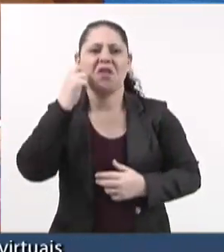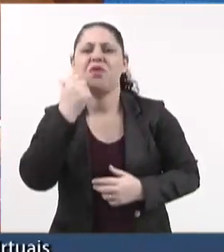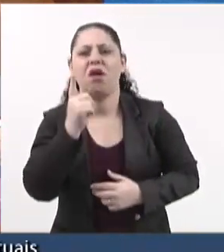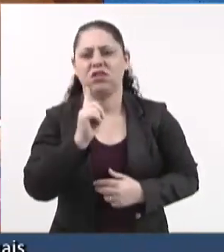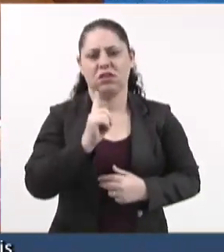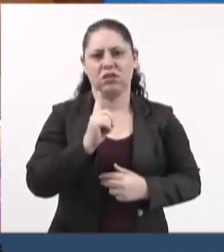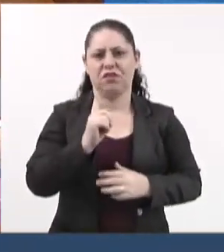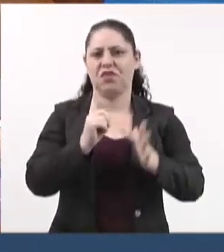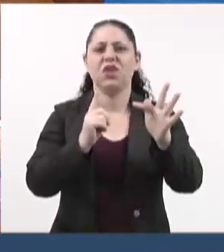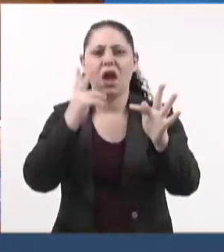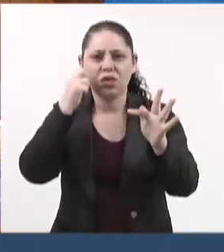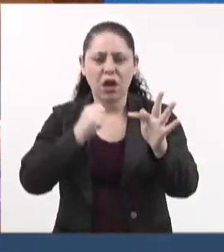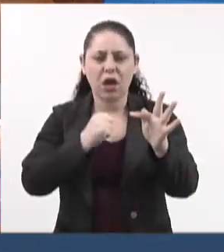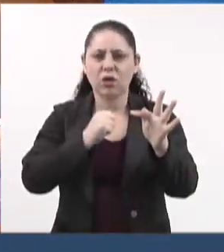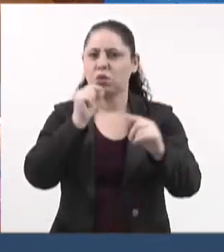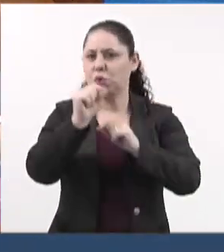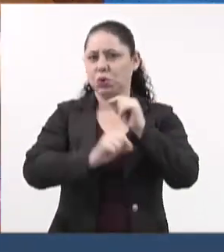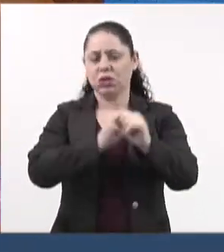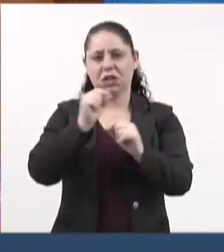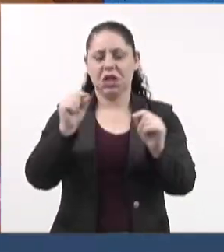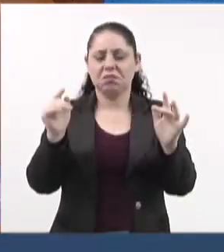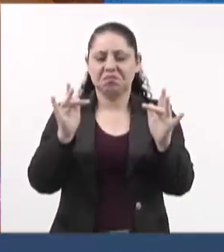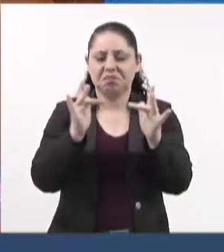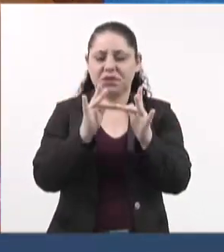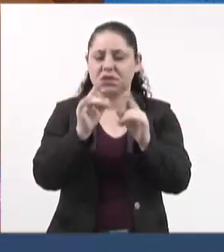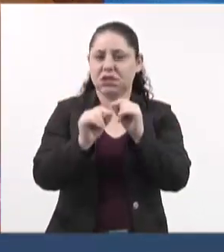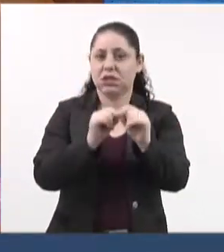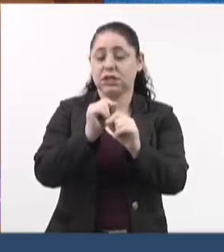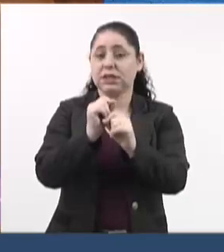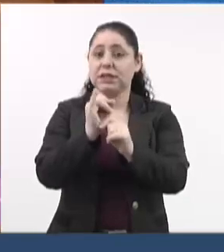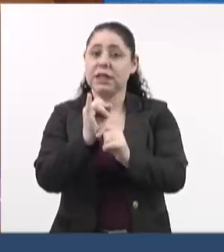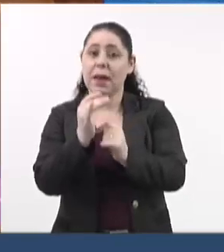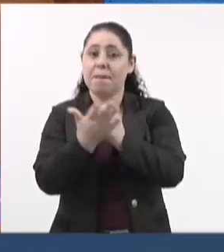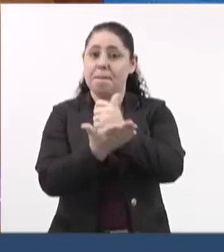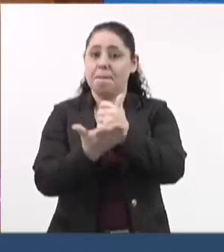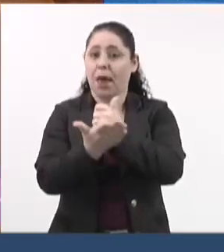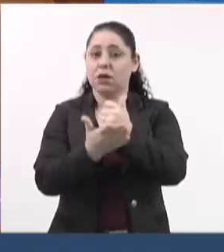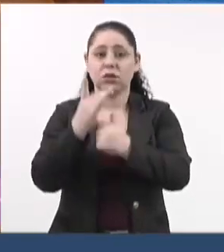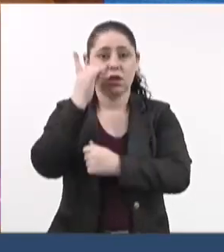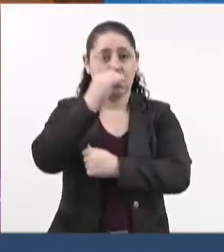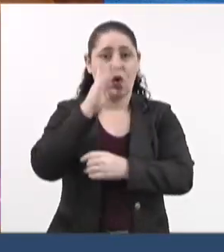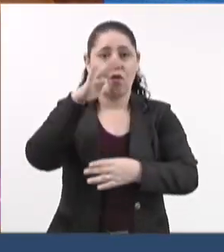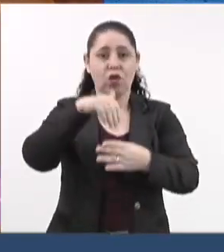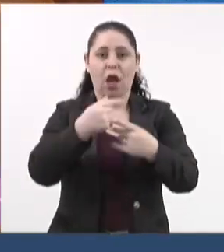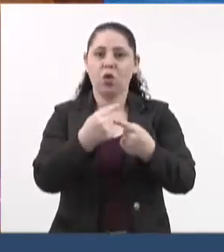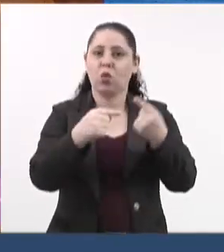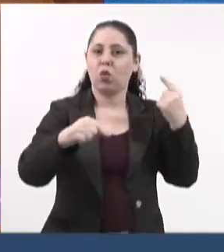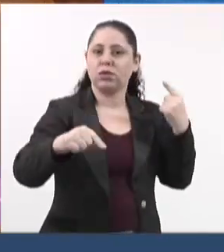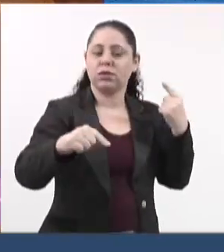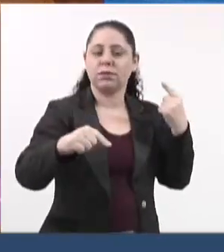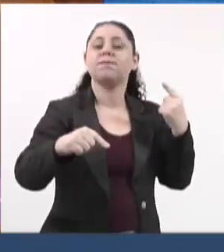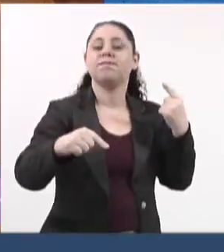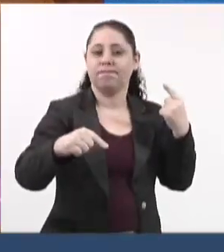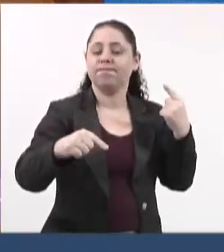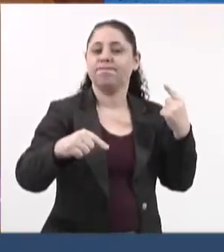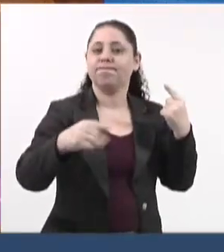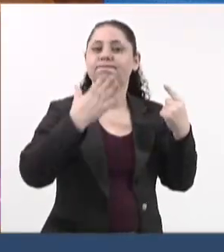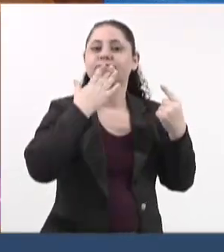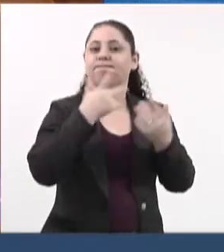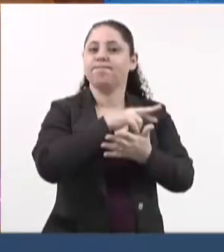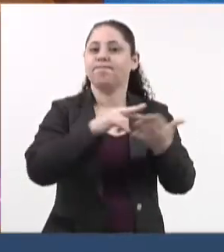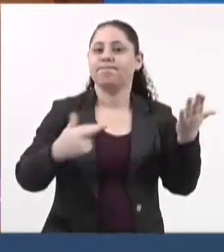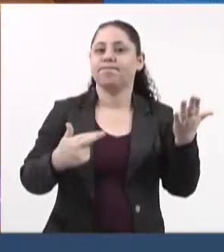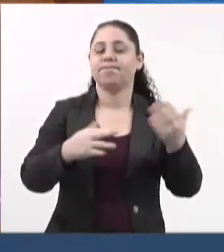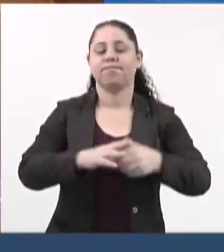adotará o compliance em seu governo se a base parlamentar aqui votar contra esse nosso requerimento.